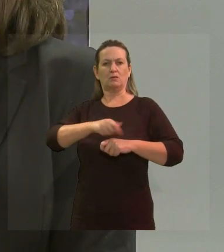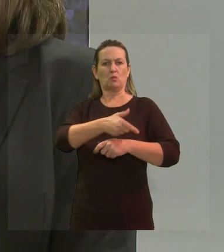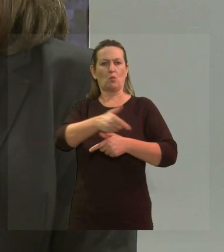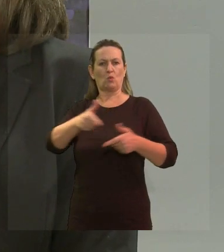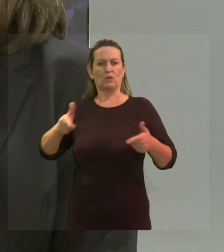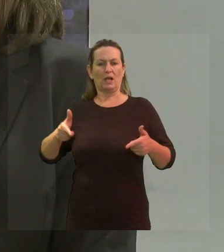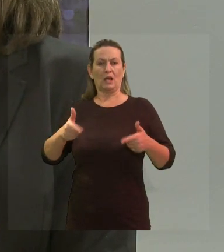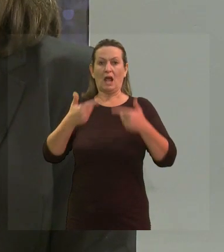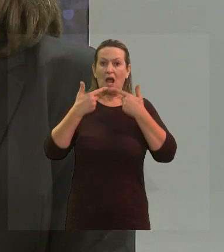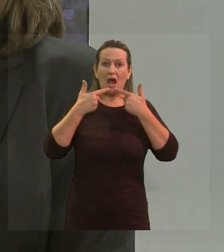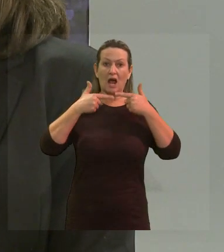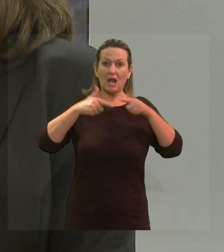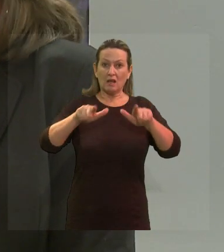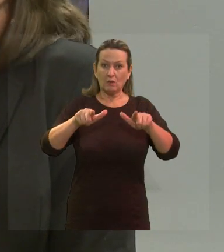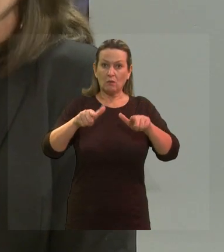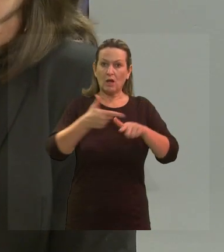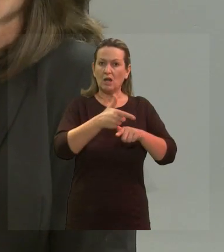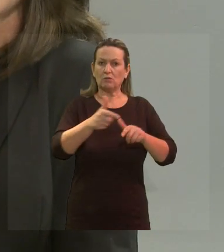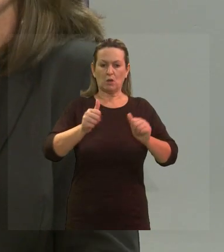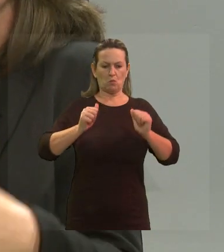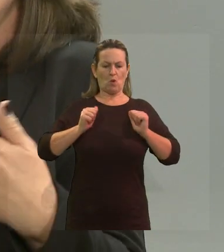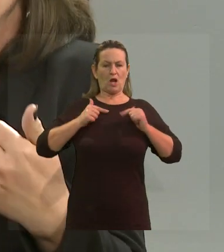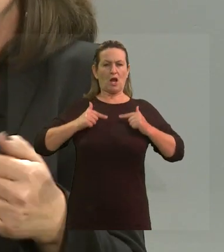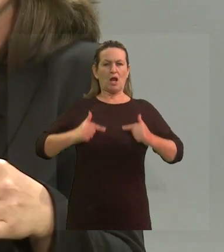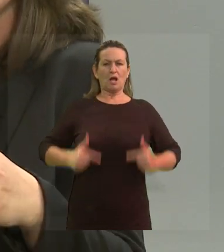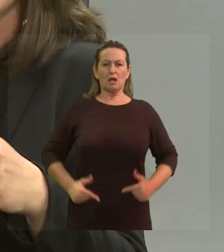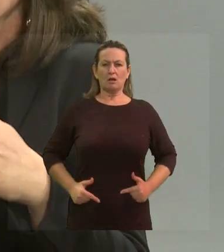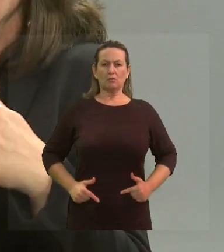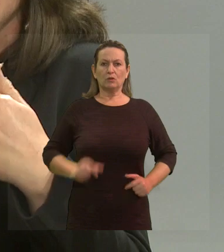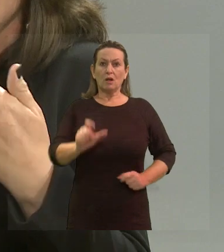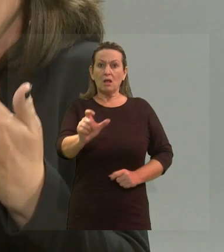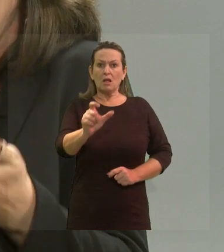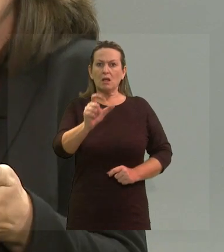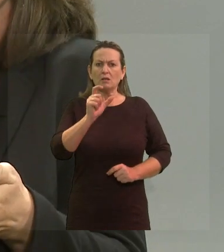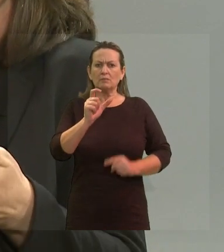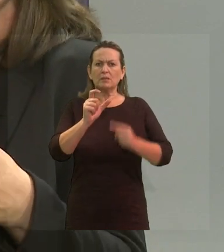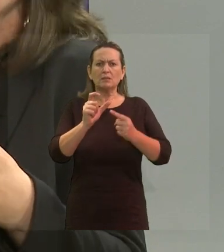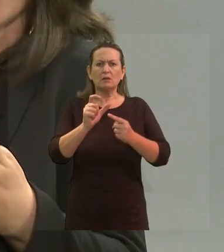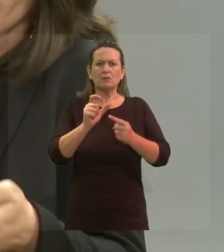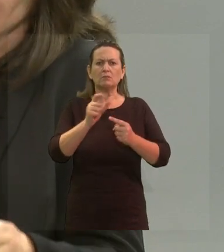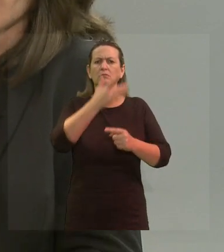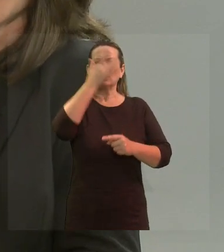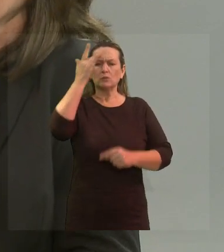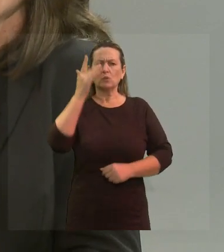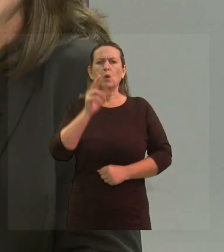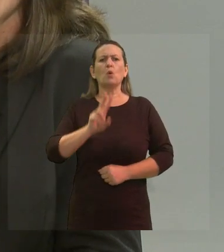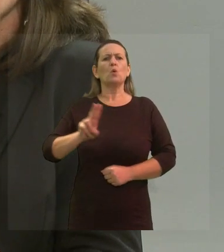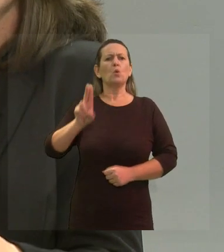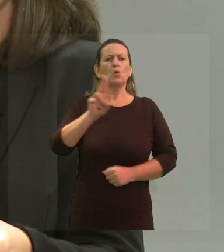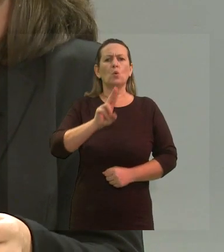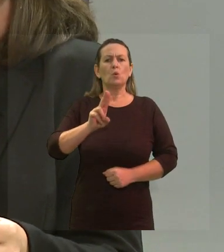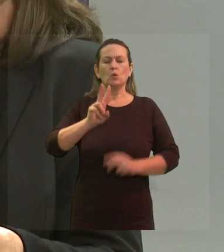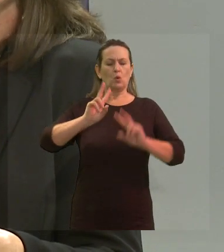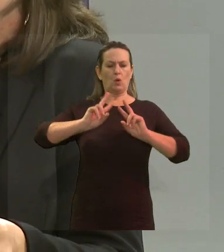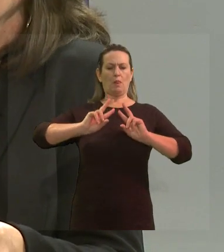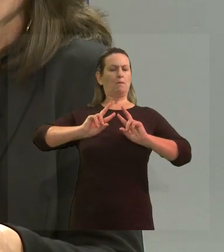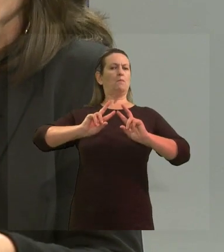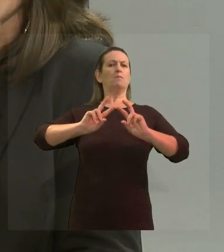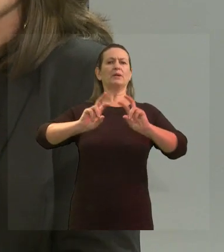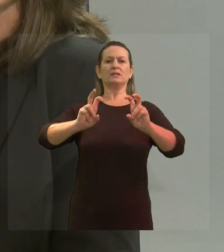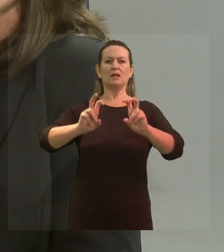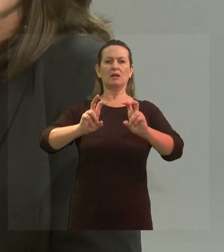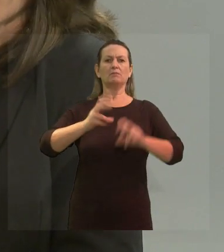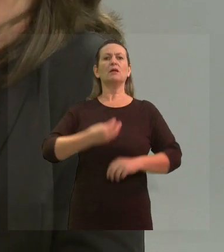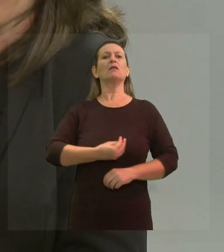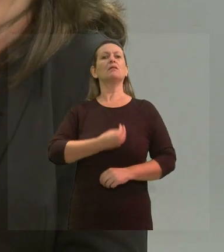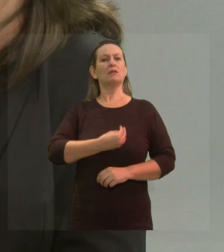neutra. Então, esse tipo de expressão que ainda é tão usual e as pessoas falam sem perceber, mostra como ainda ela está